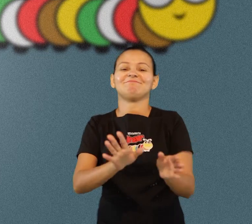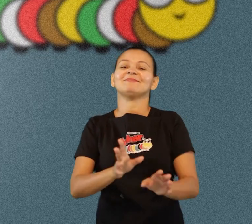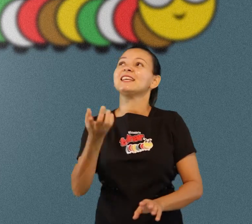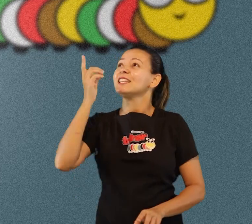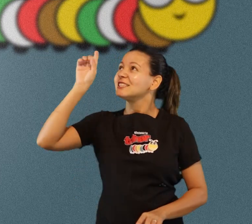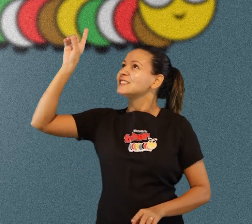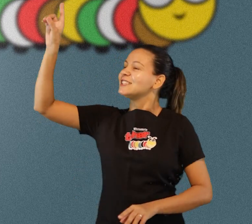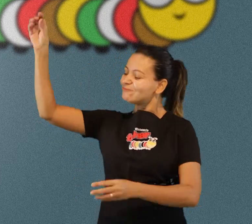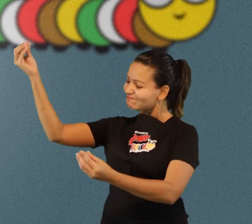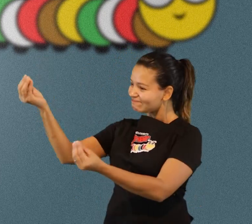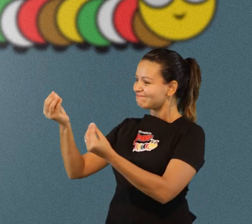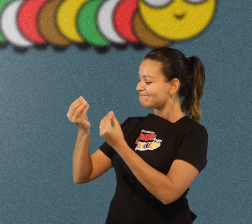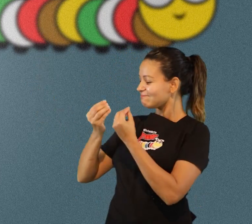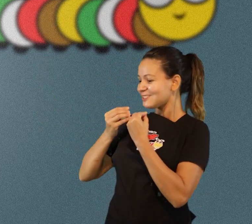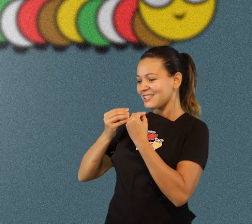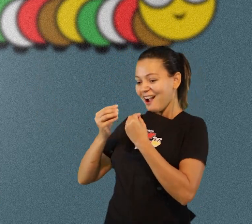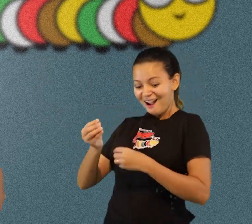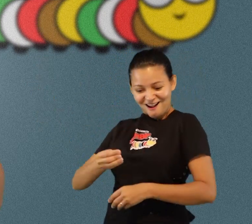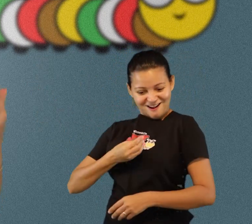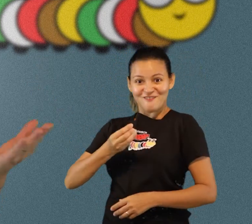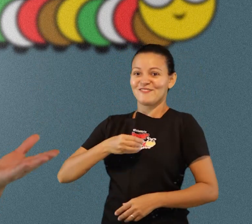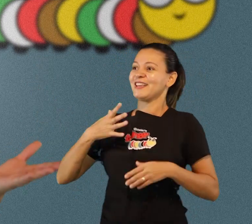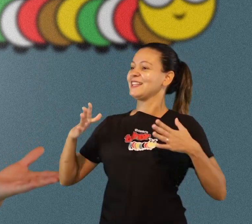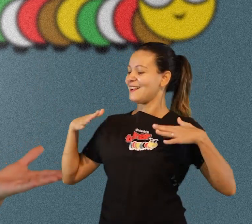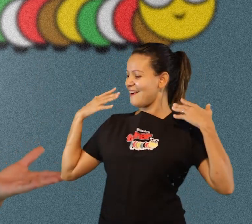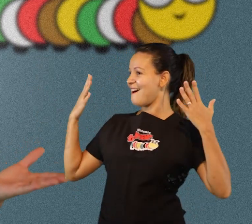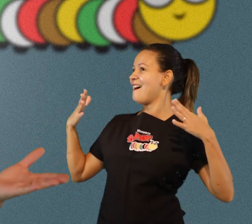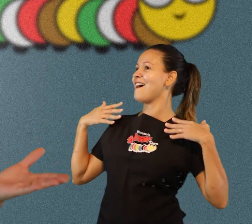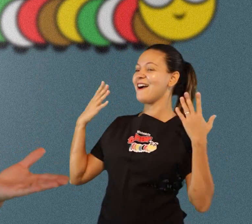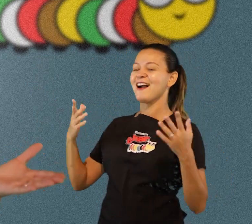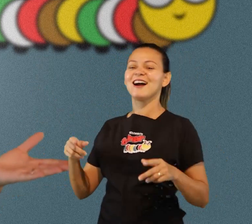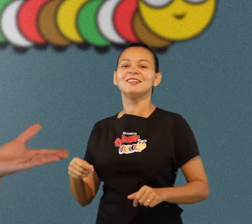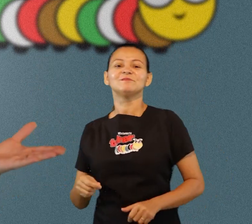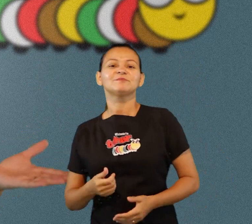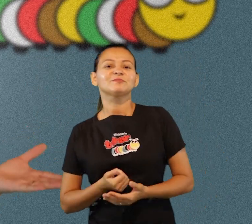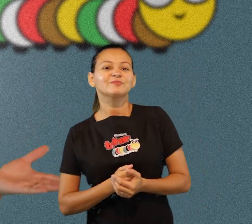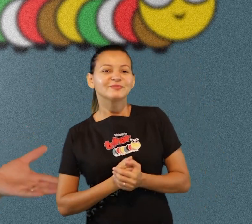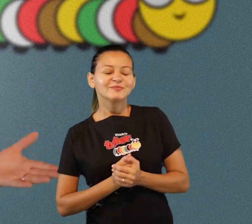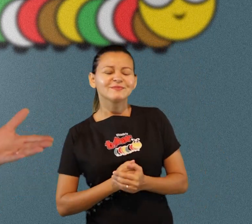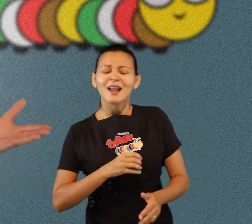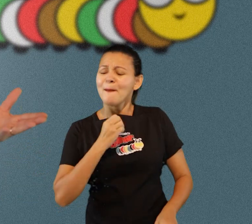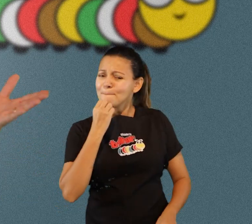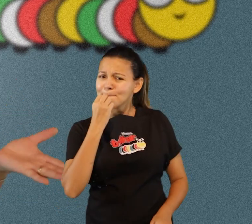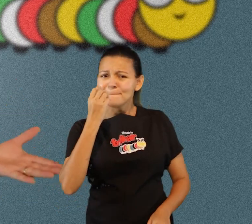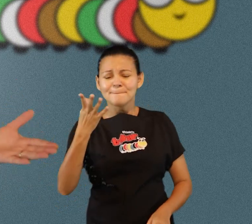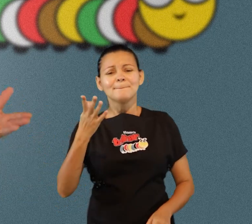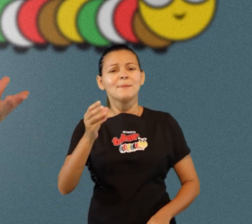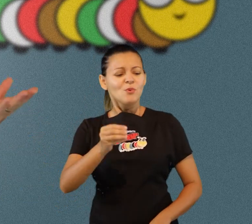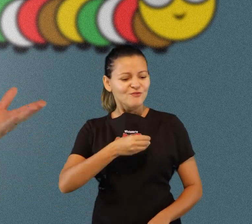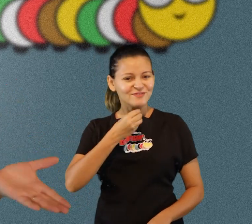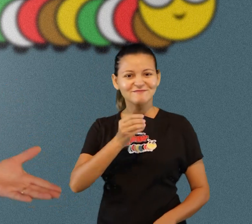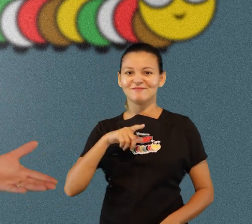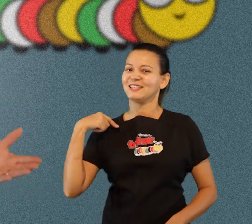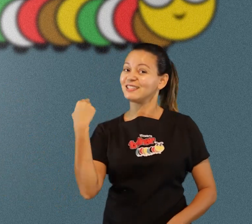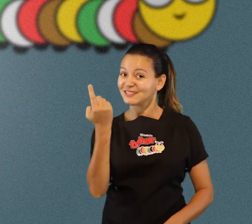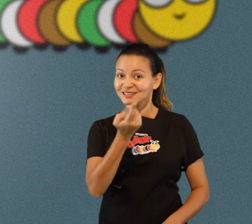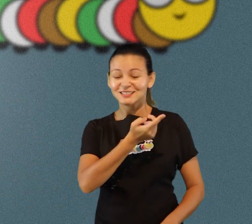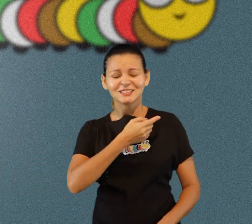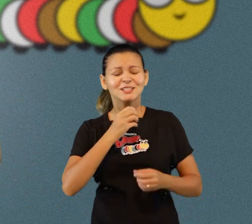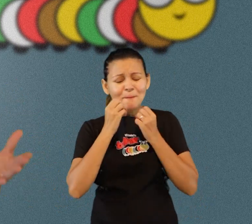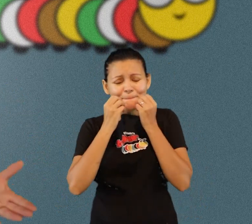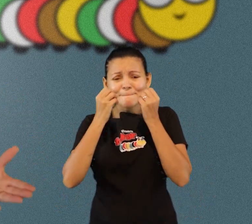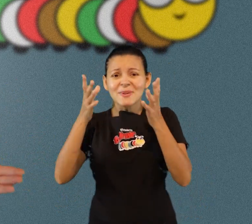e a gente vê tanto nos nossos dias como é importante a gente viver ter com saúde